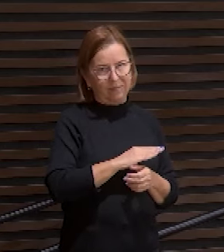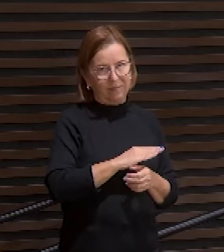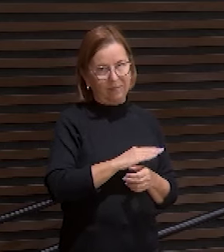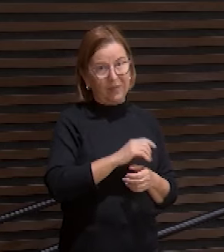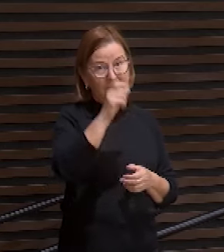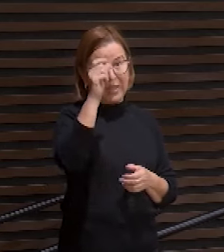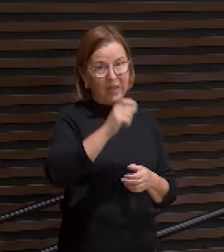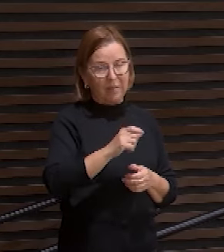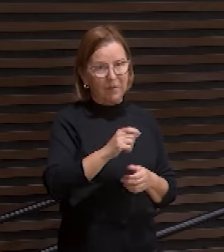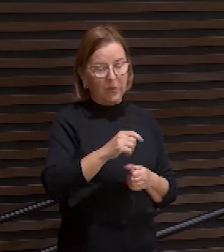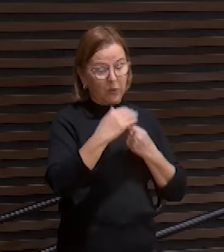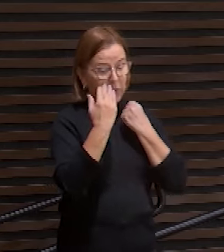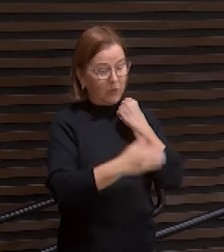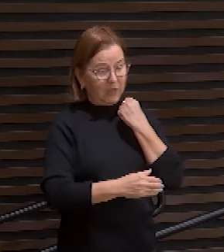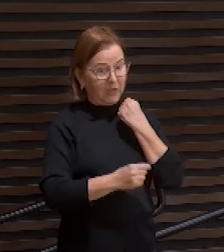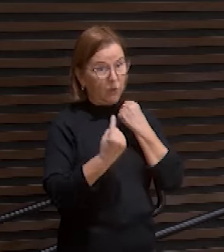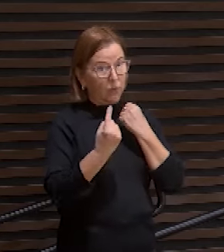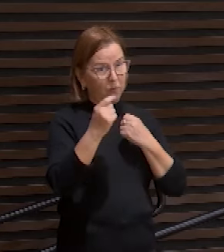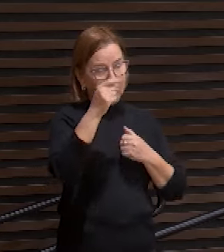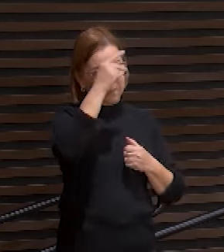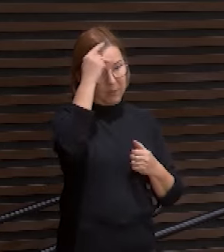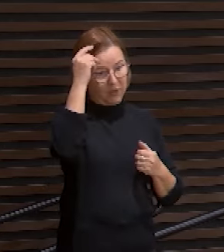e o que condena o justo